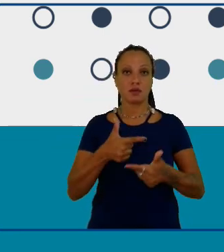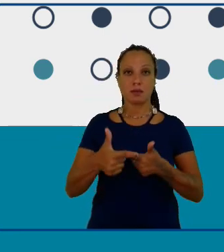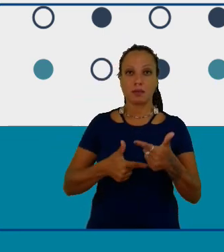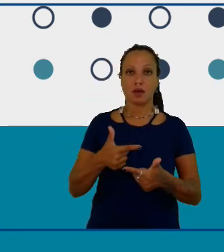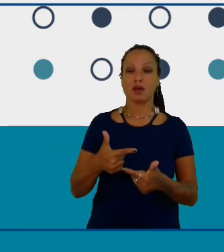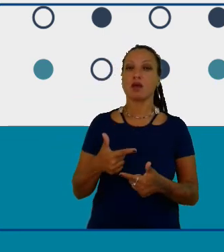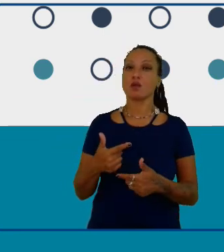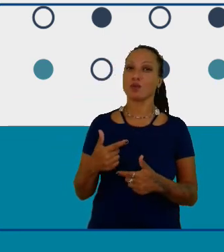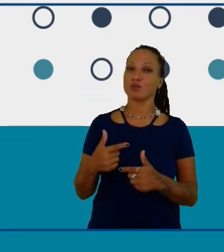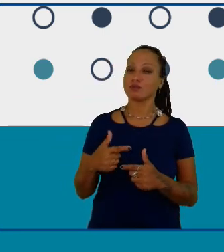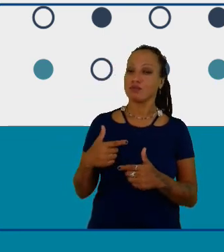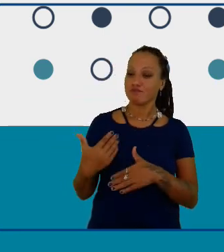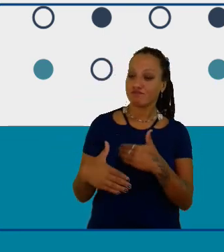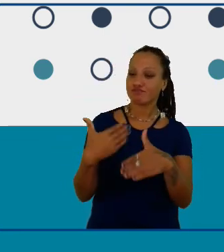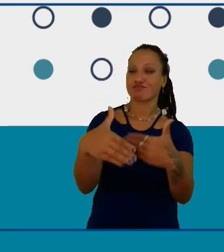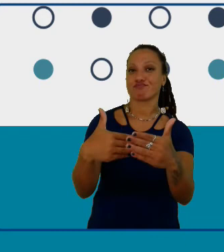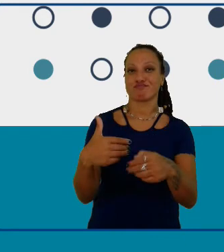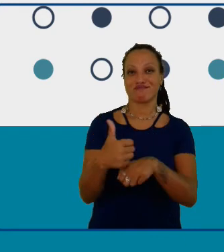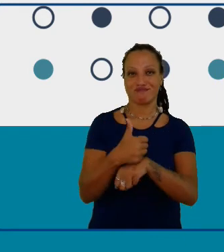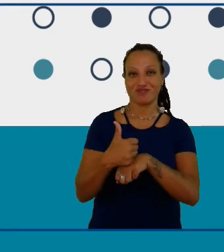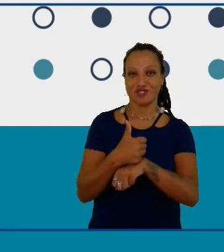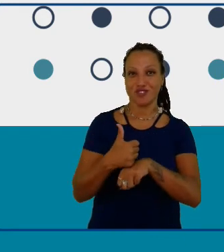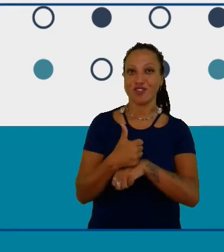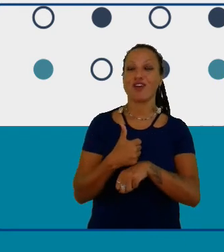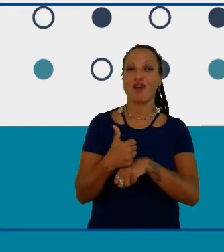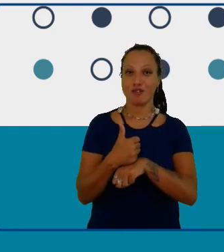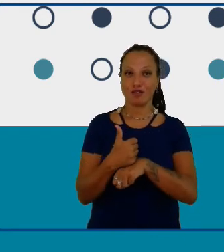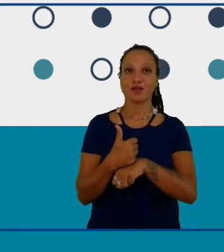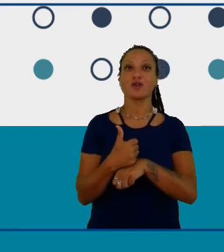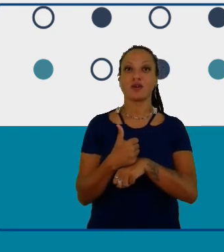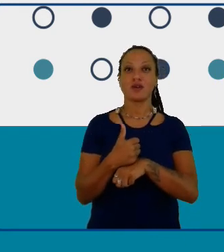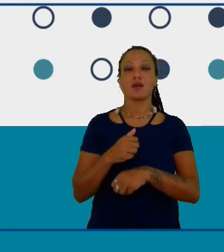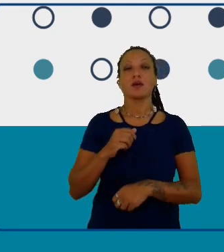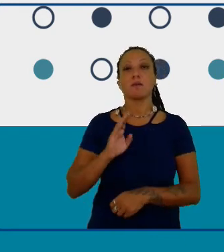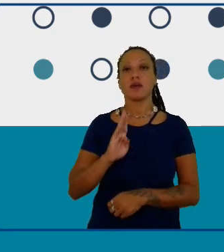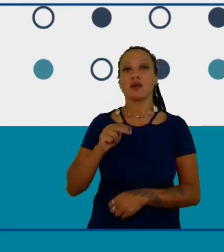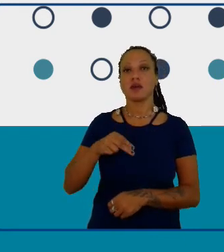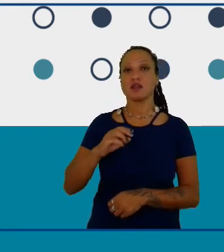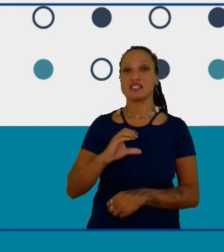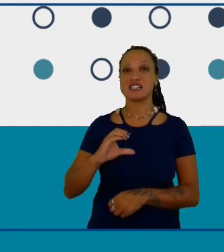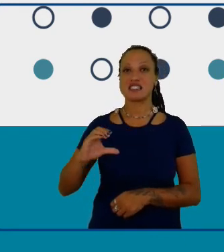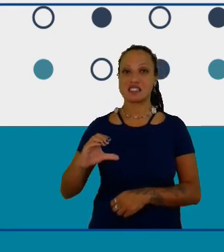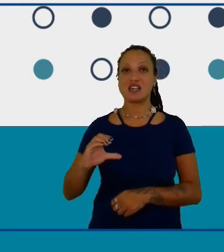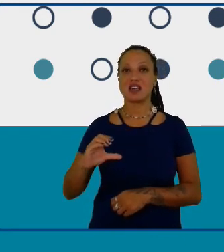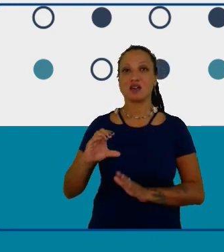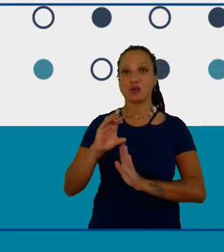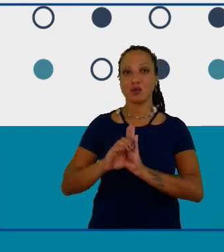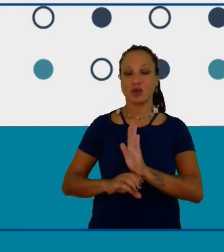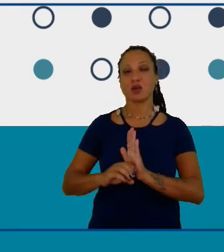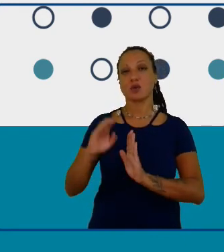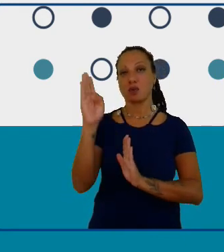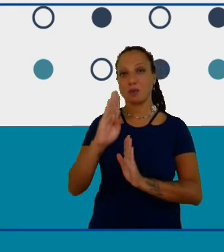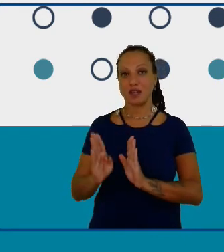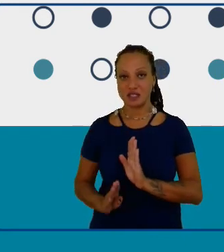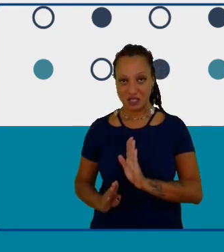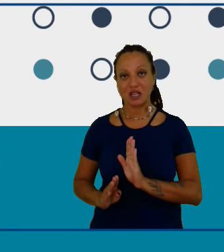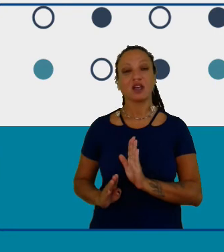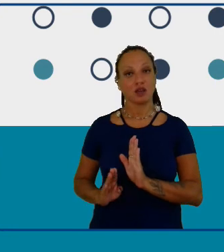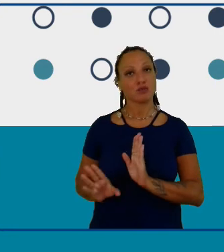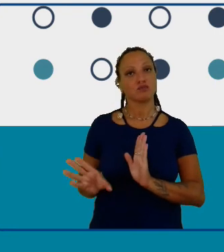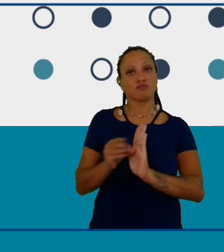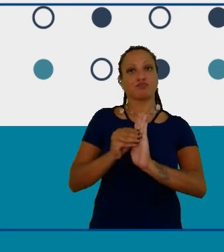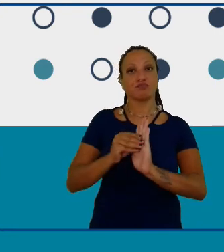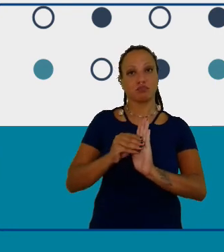o mundo do trabalho é uma das 10 competências gerais da BNCC do nosso currículo brasileiro que foi homologado recentemente então